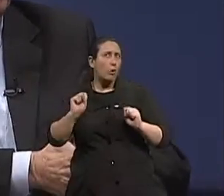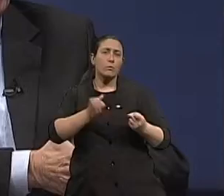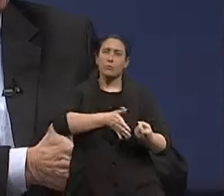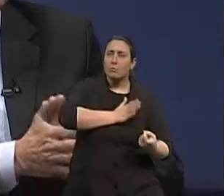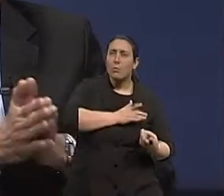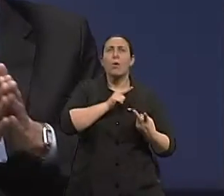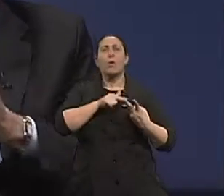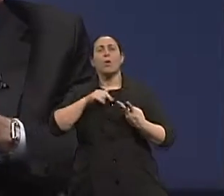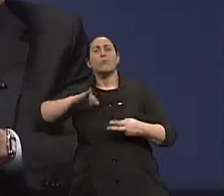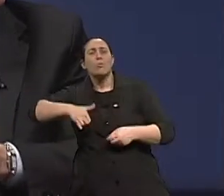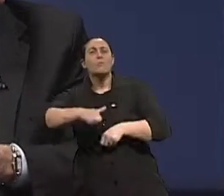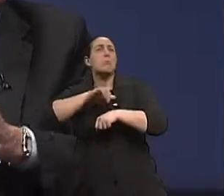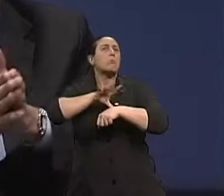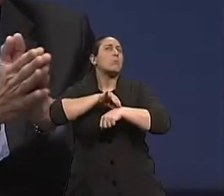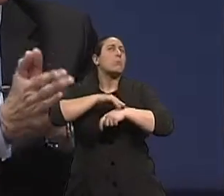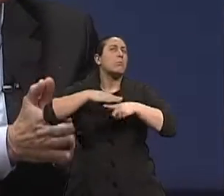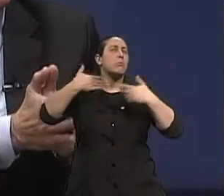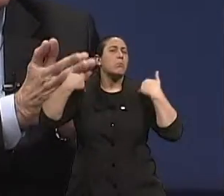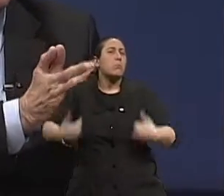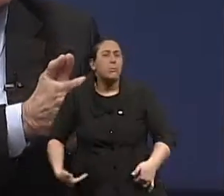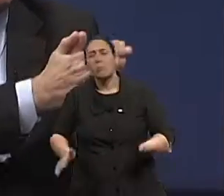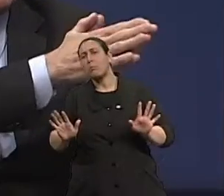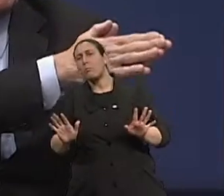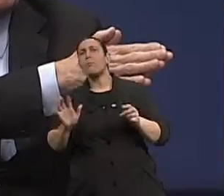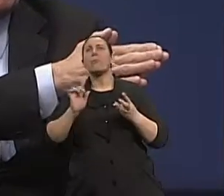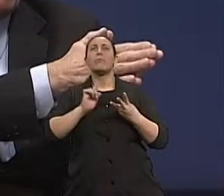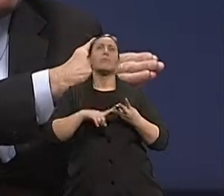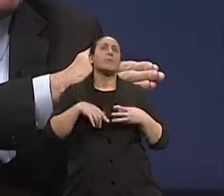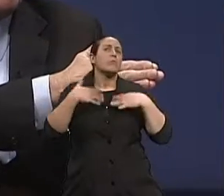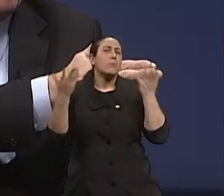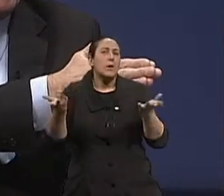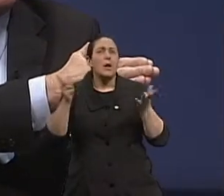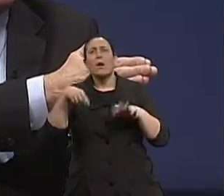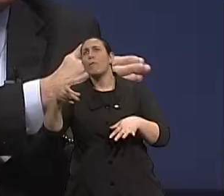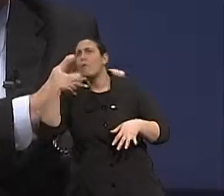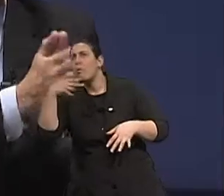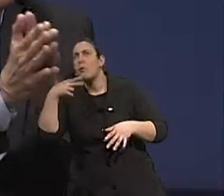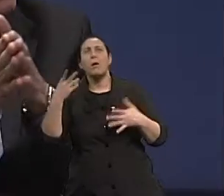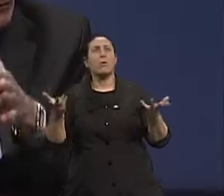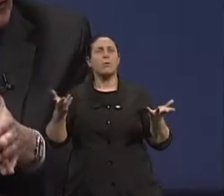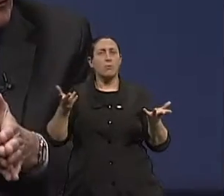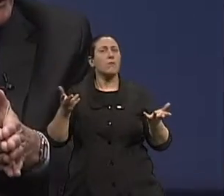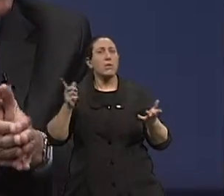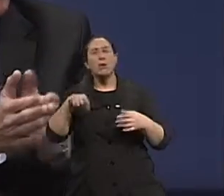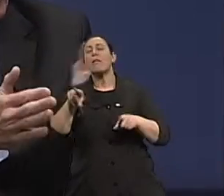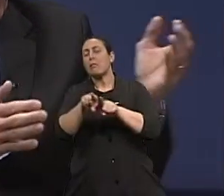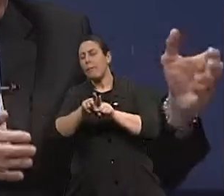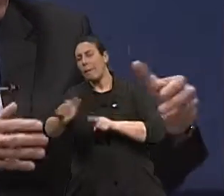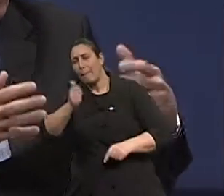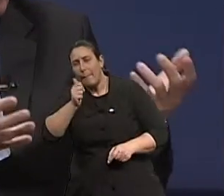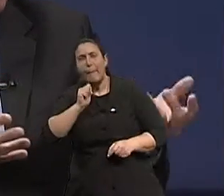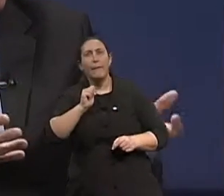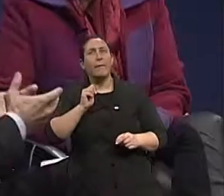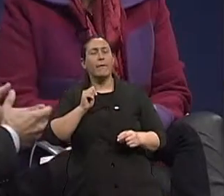ao excesso de peso, deve estar relacionado a alguma doença relacionada ao hábito de fumar. Isso vale para o álcool, isso vale para